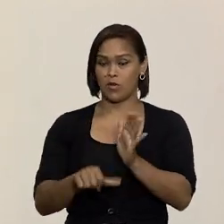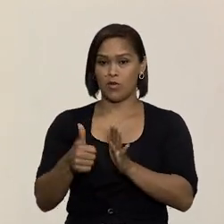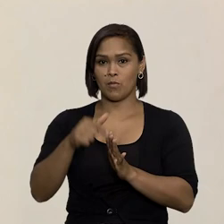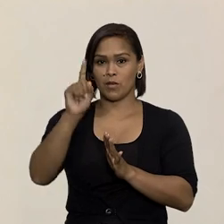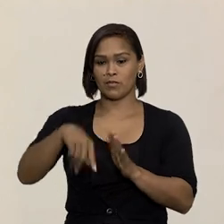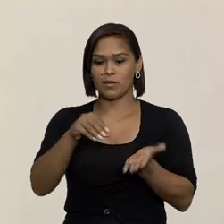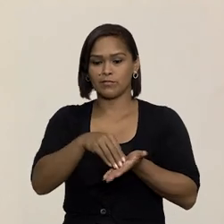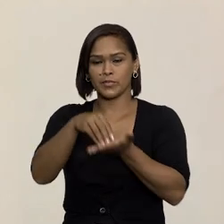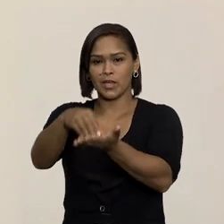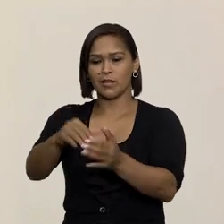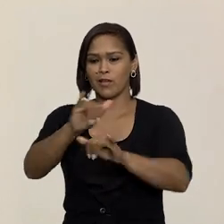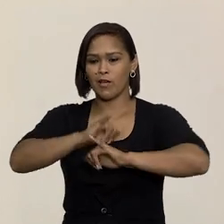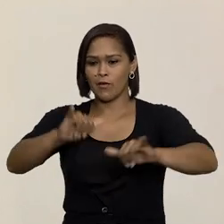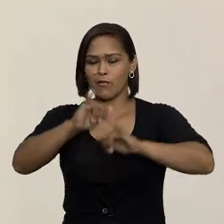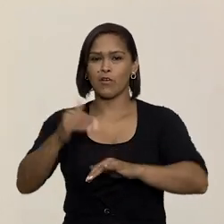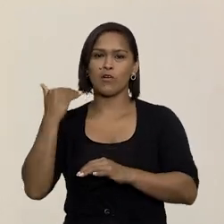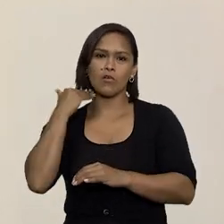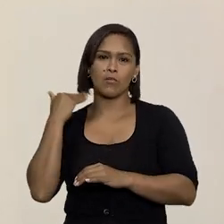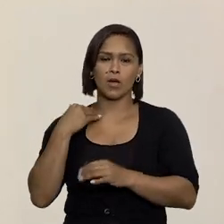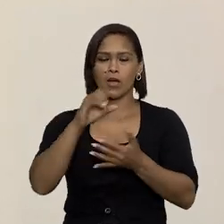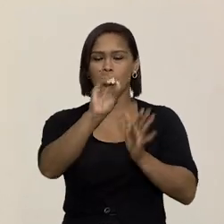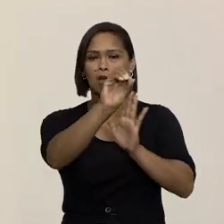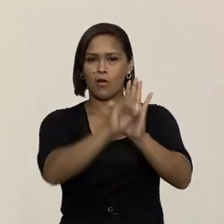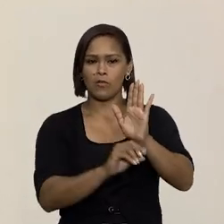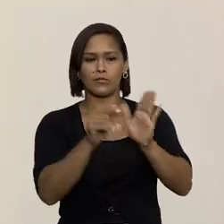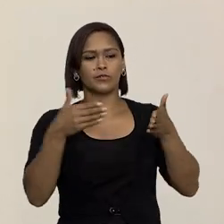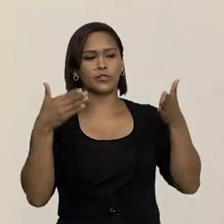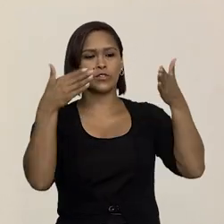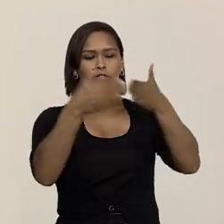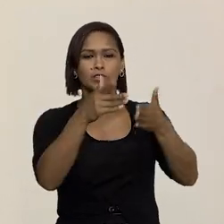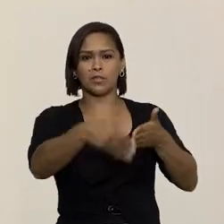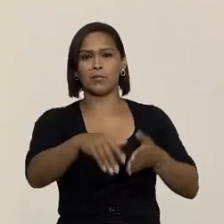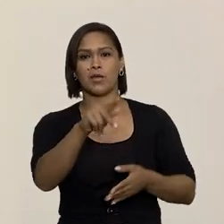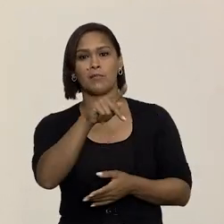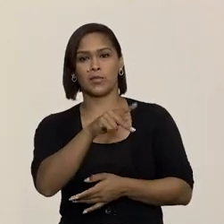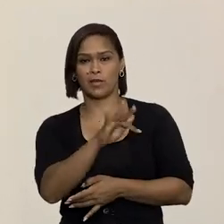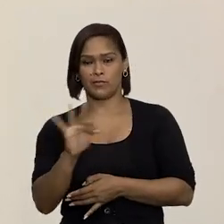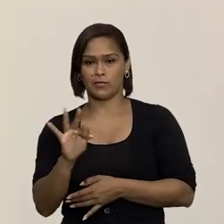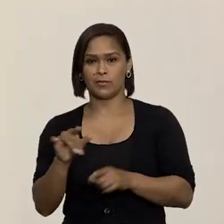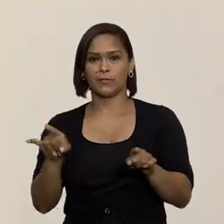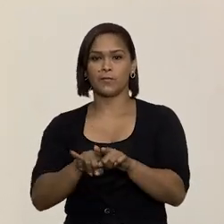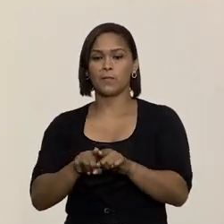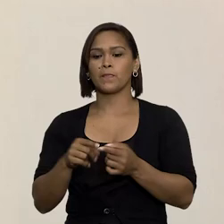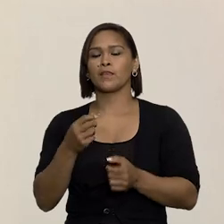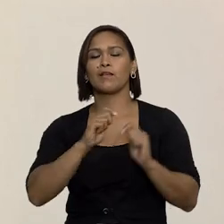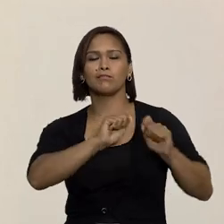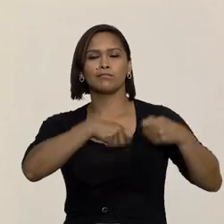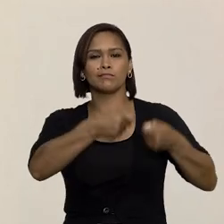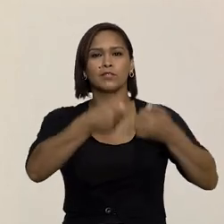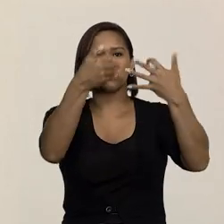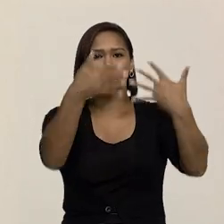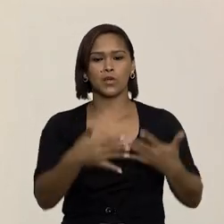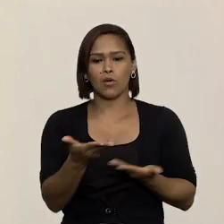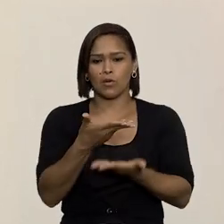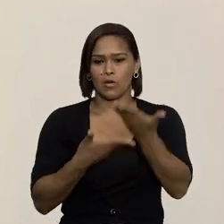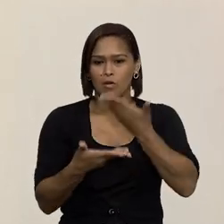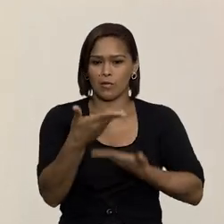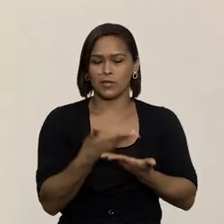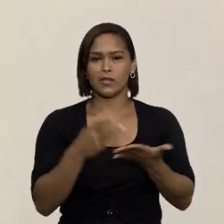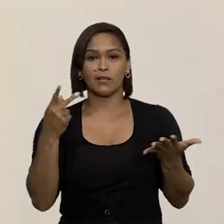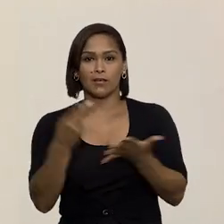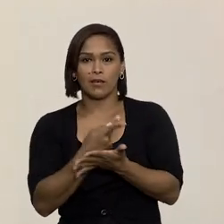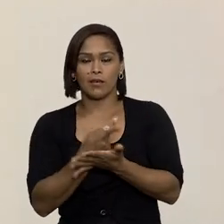decorreu da entrega de dados bancários por meio de ofício diretamente à PF. A defesa sustentou que o compartilhamento seria